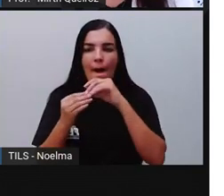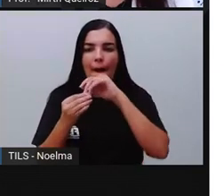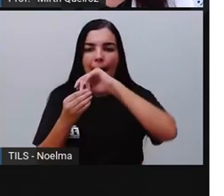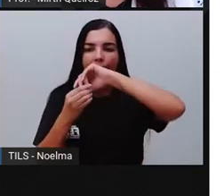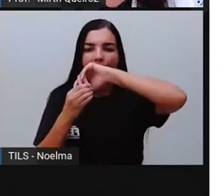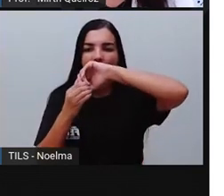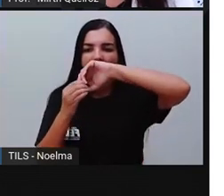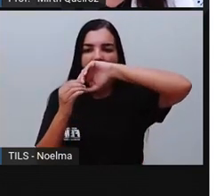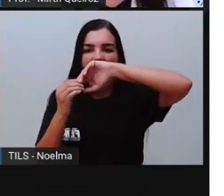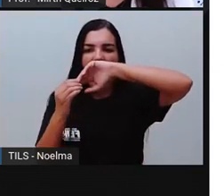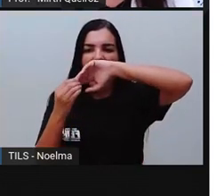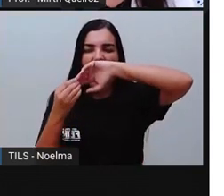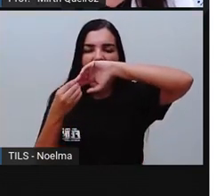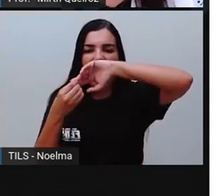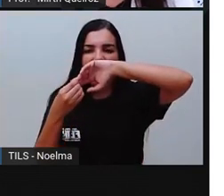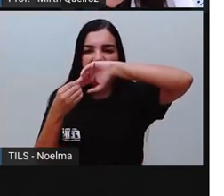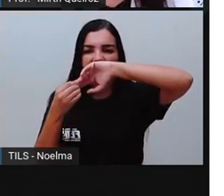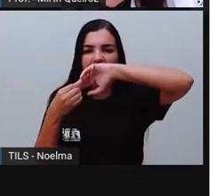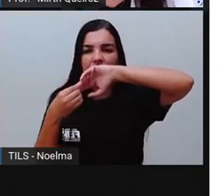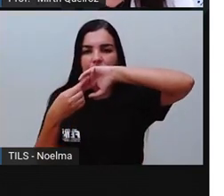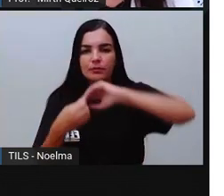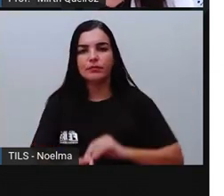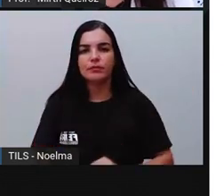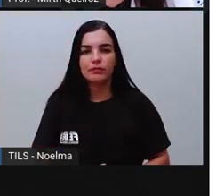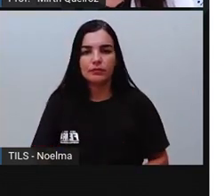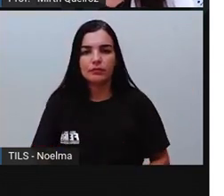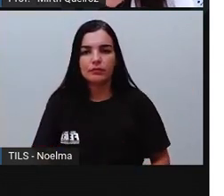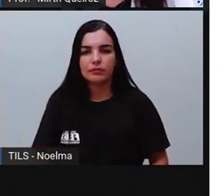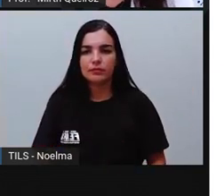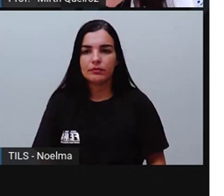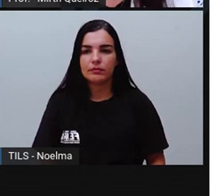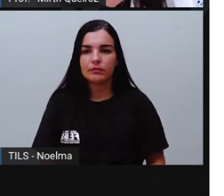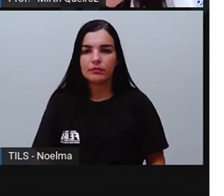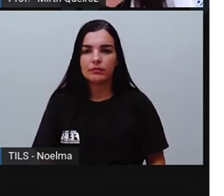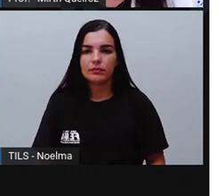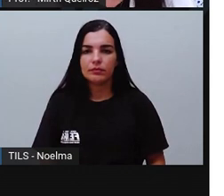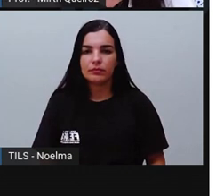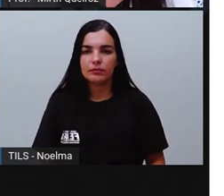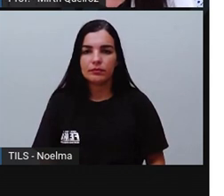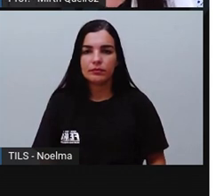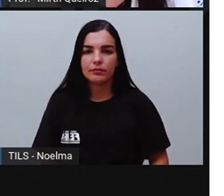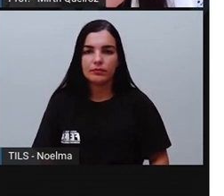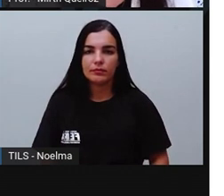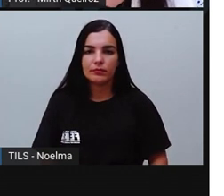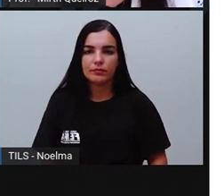o E, tônico, oral fechado, hiato, nessas situações.